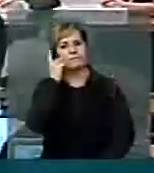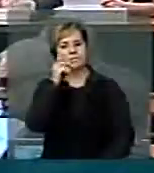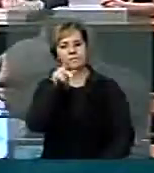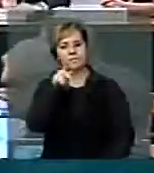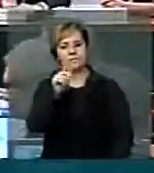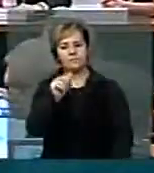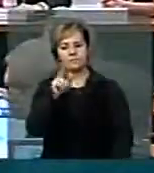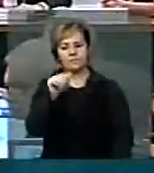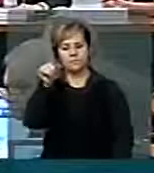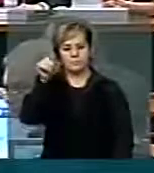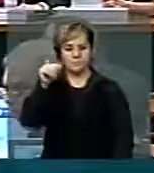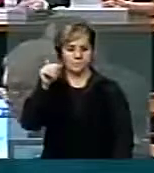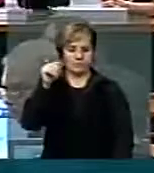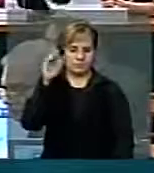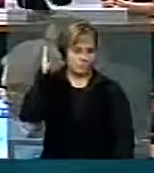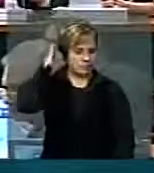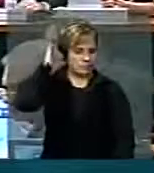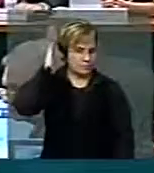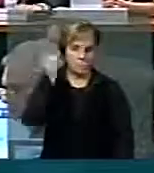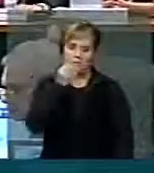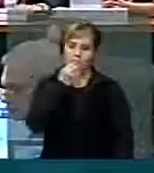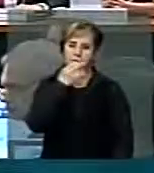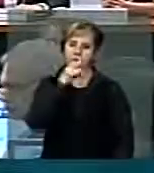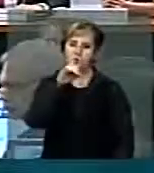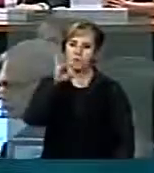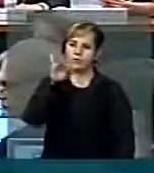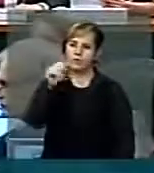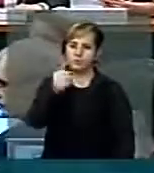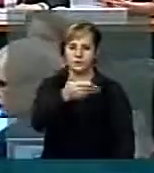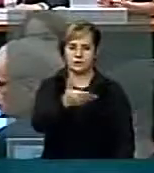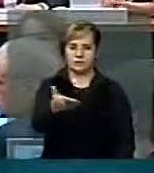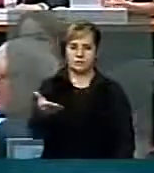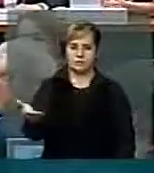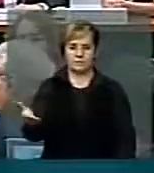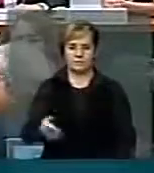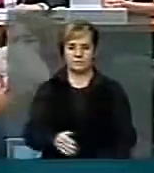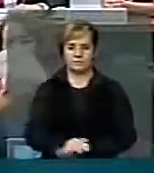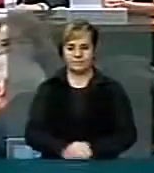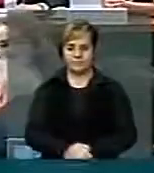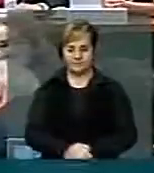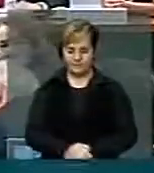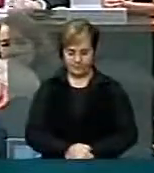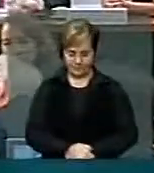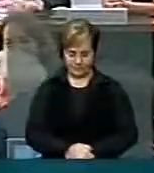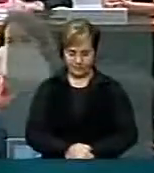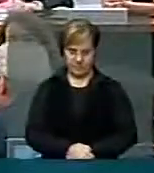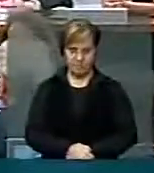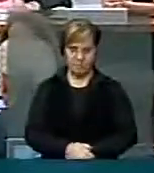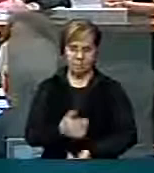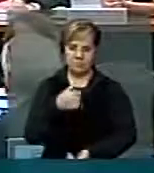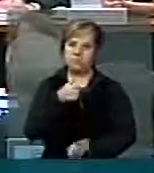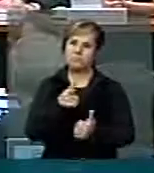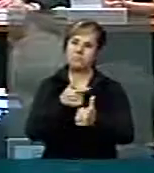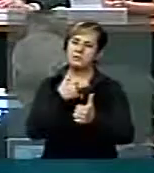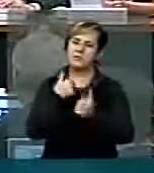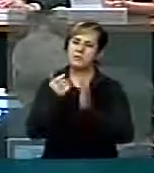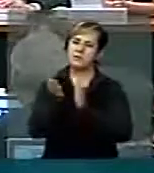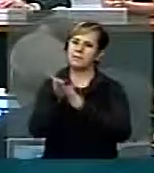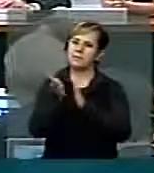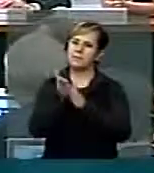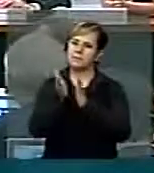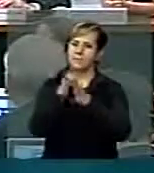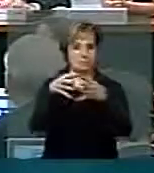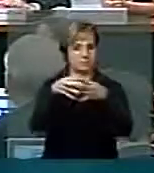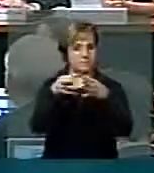Bom dia a todos e a todas. Primeiro, parabenizar tanto a